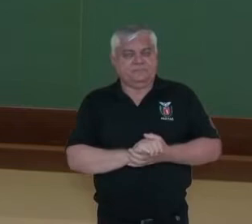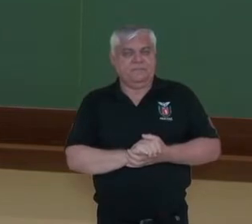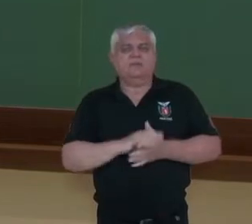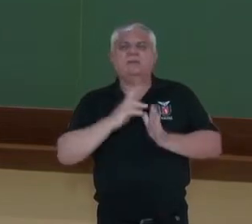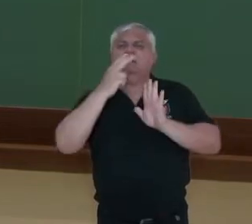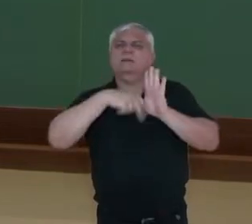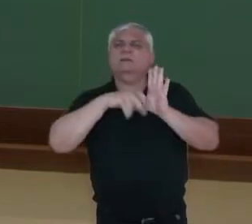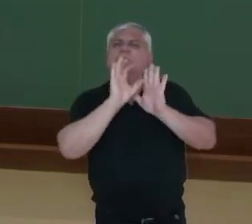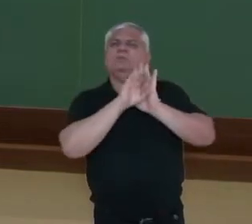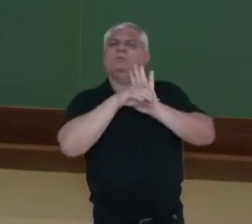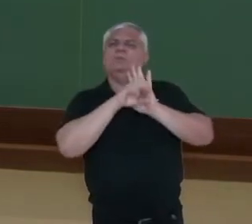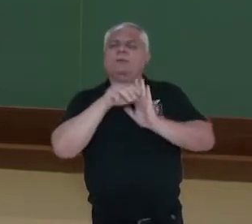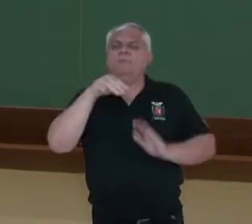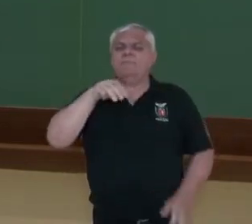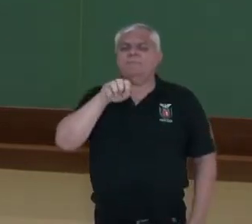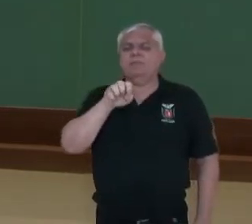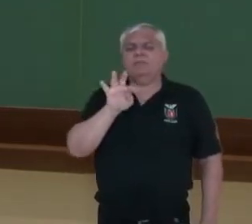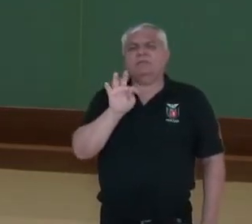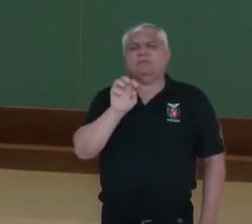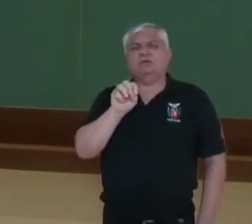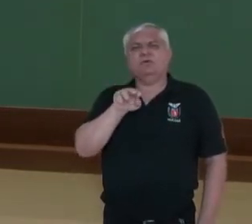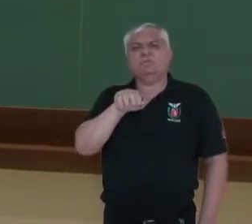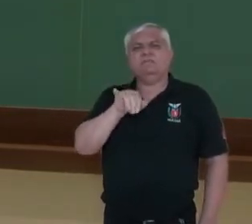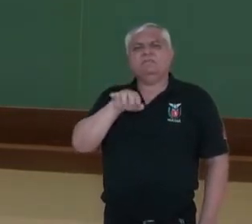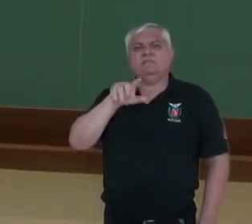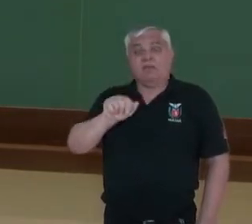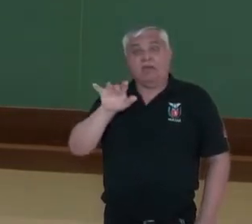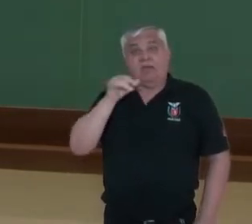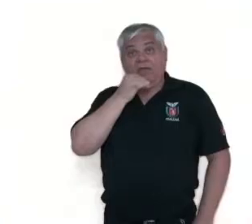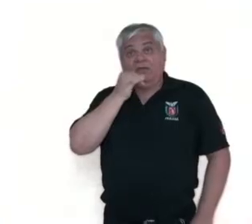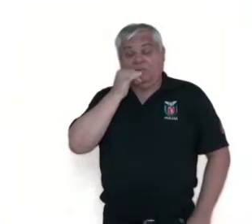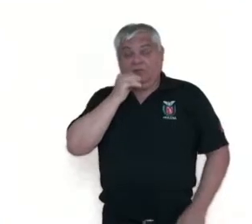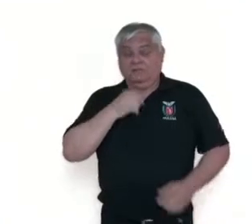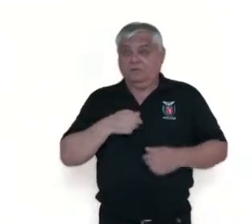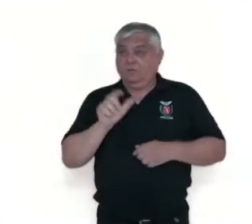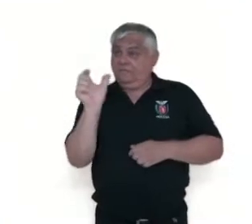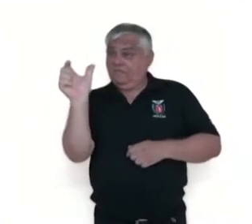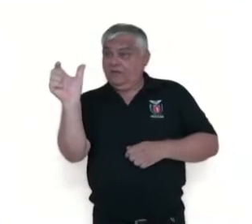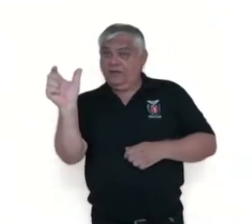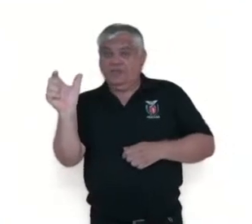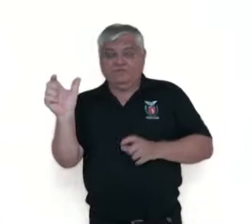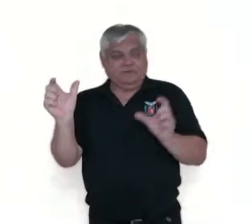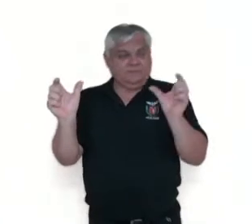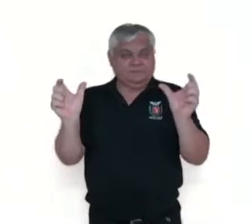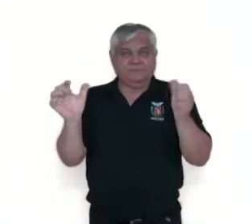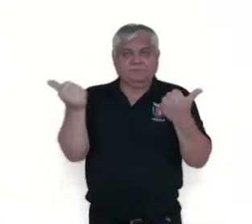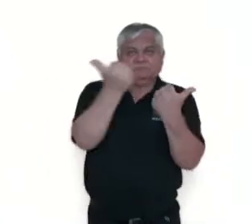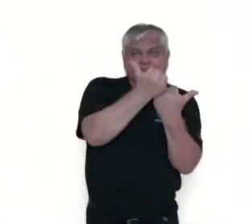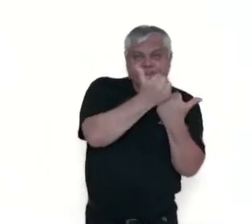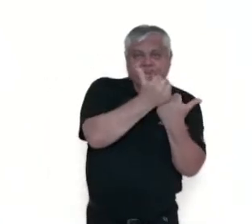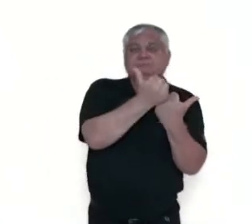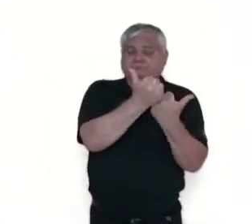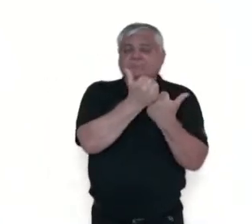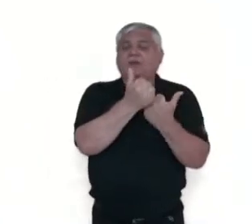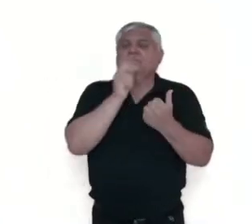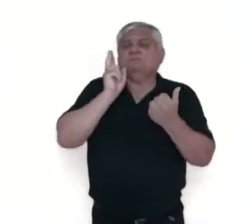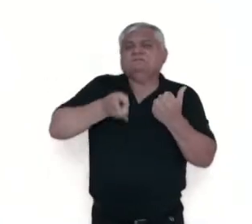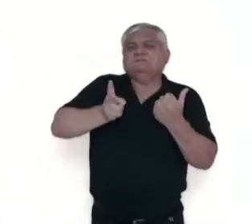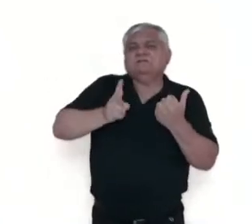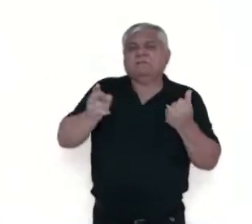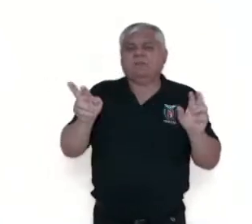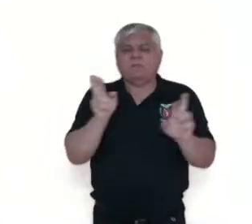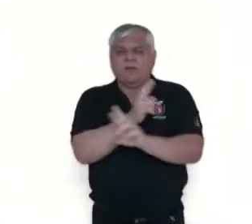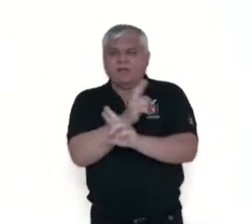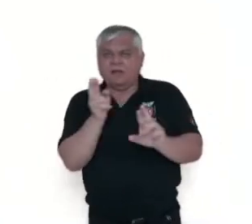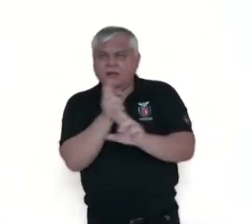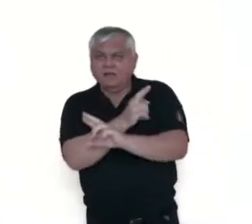conceituar aqui o que é metonímia. Consiste na substituição de uma palavra ou de uma expressão por outra, mantendo entre elas